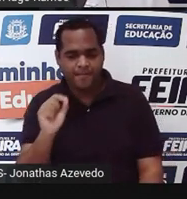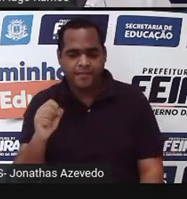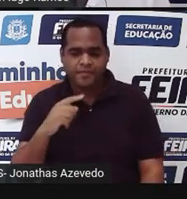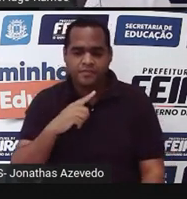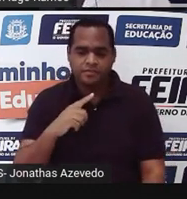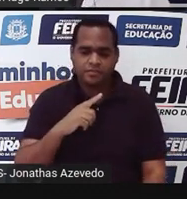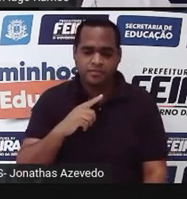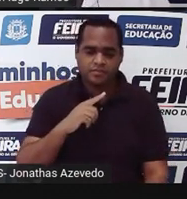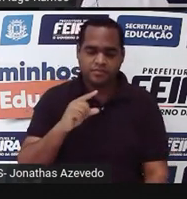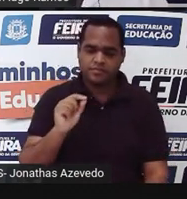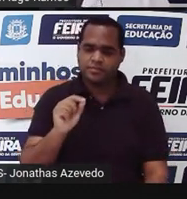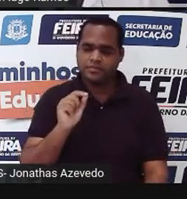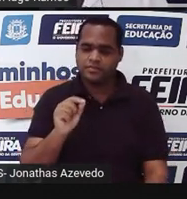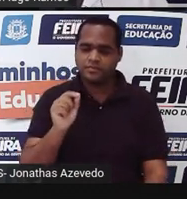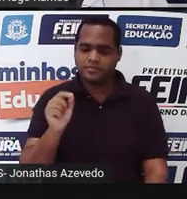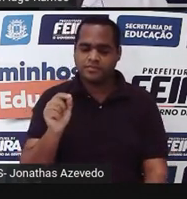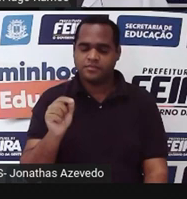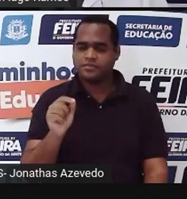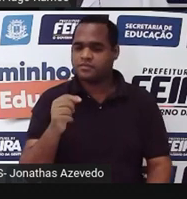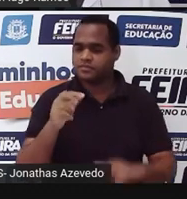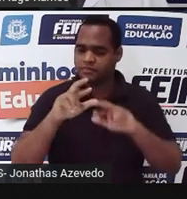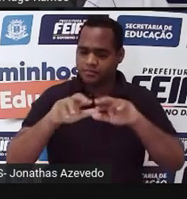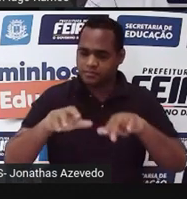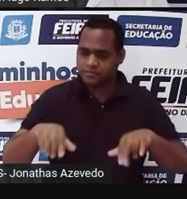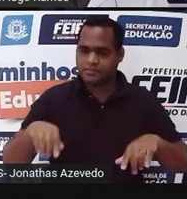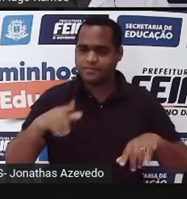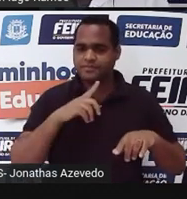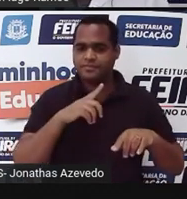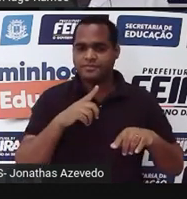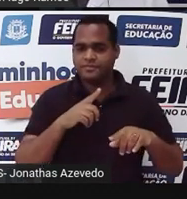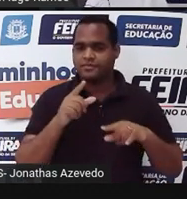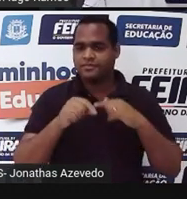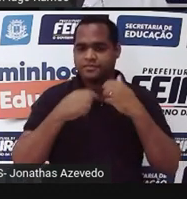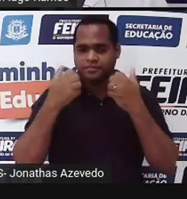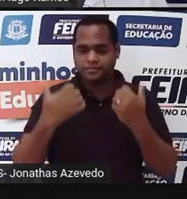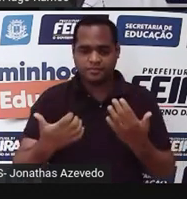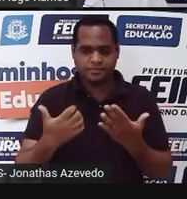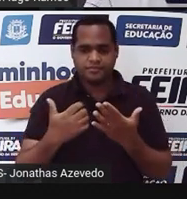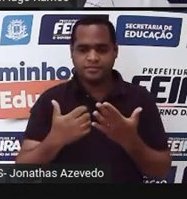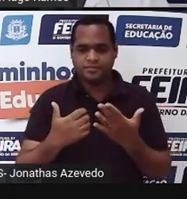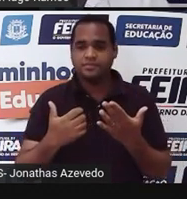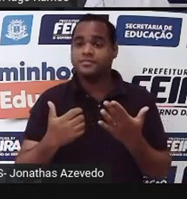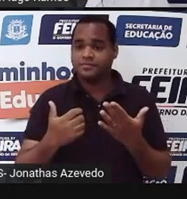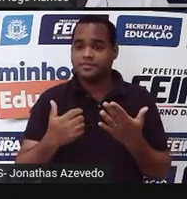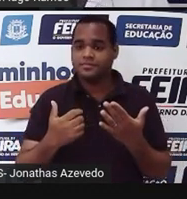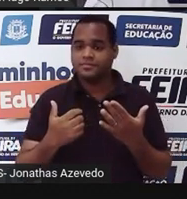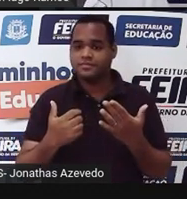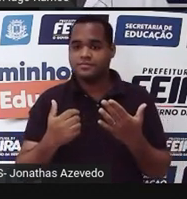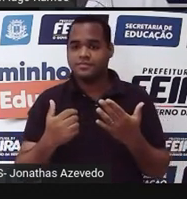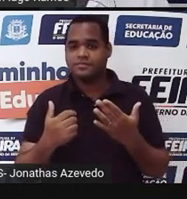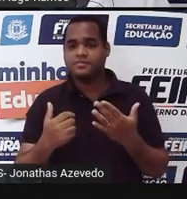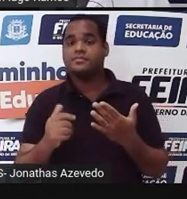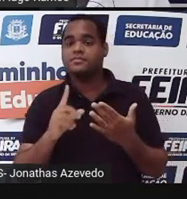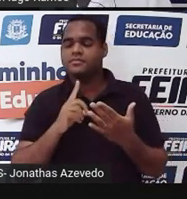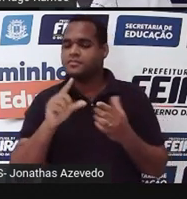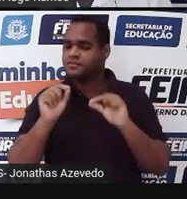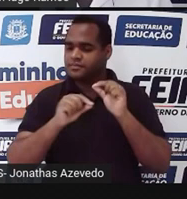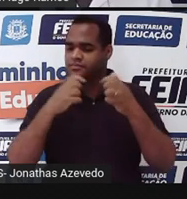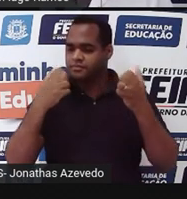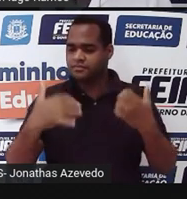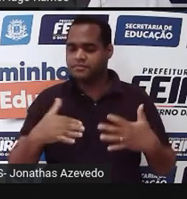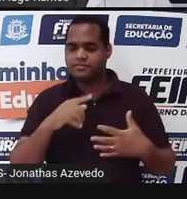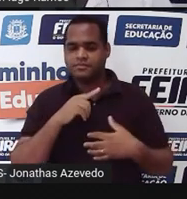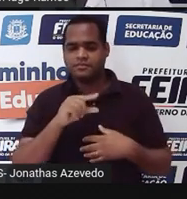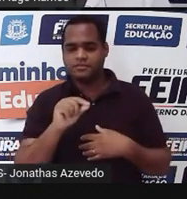a gente já viu essas coisinhas, tá? E é claro que revisando isso só nos ajuda a trazer à